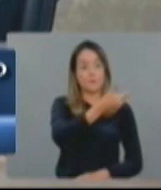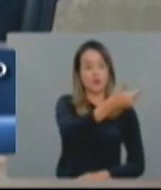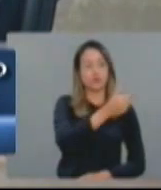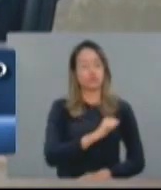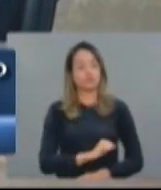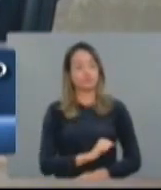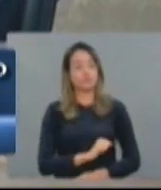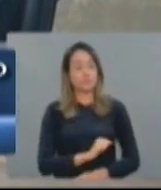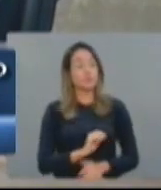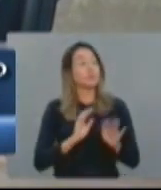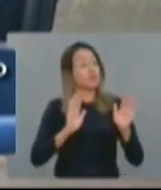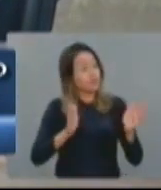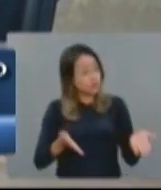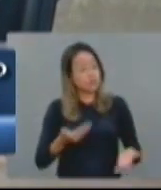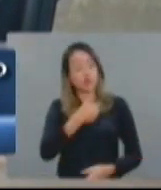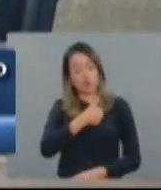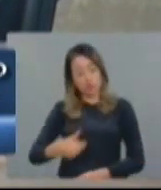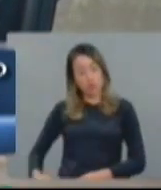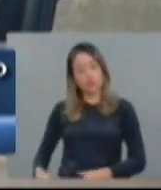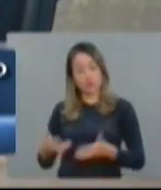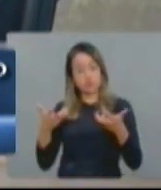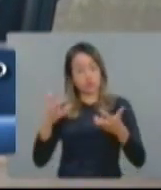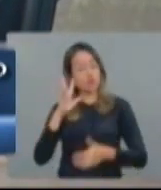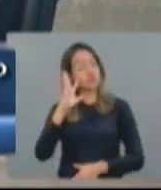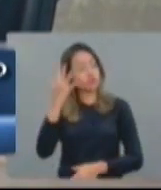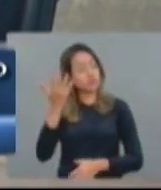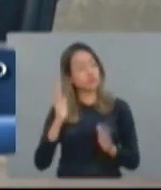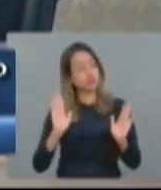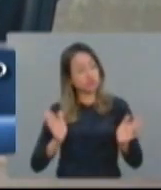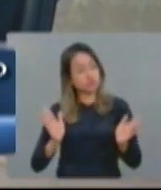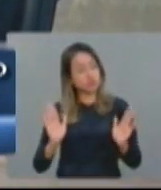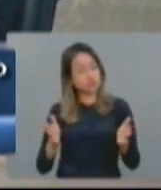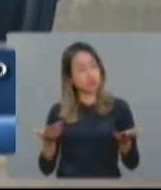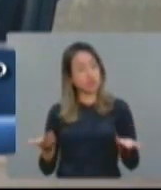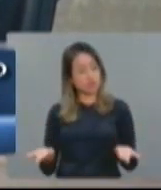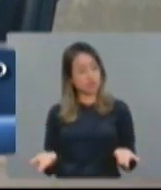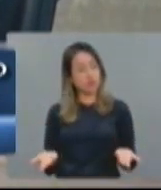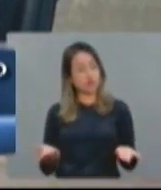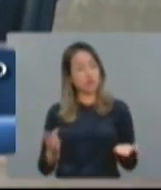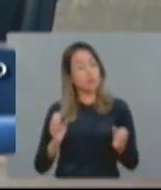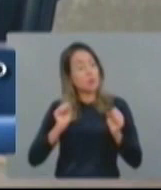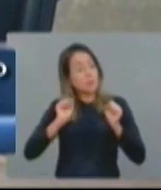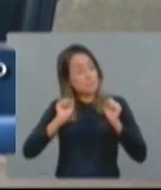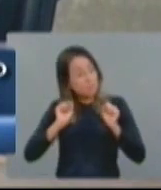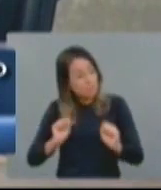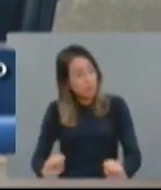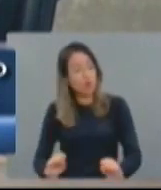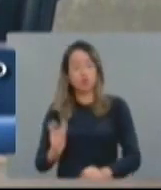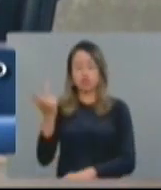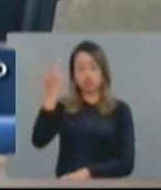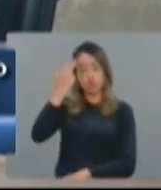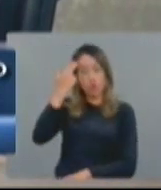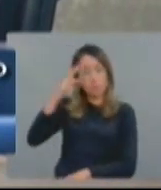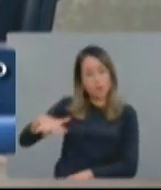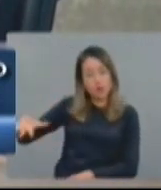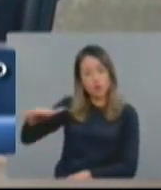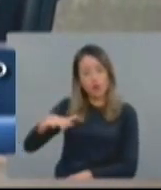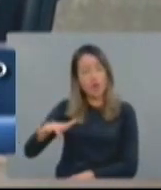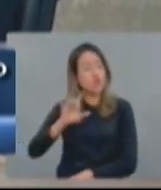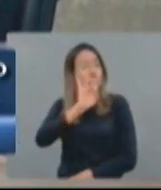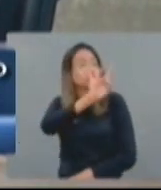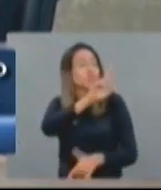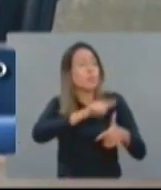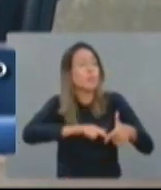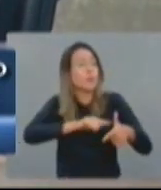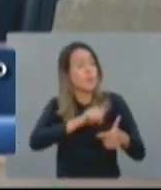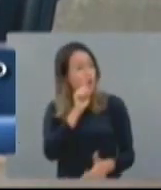sendo providenciado essa questão, dá água para realmente que essa unidade possa funcionar de forma adequada, da melhor maneira possível. E